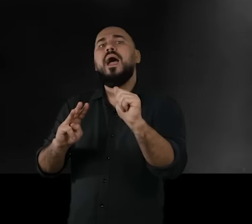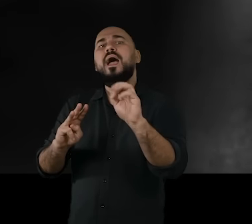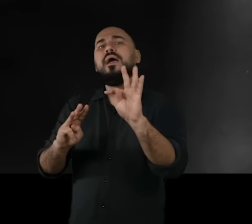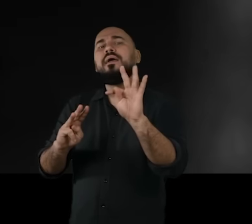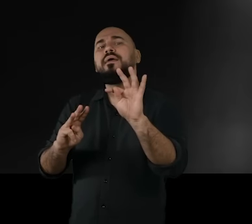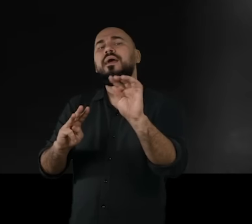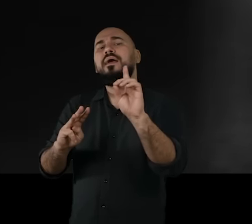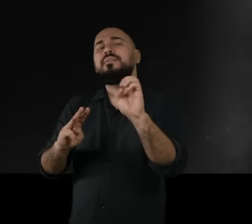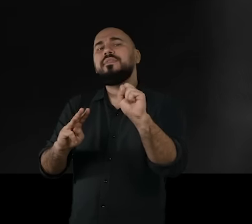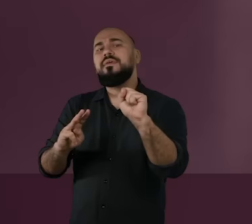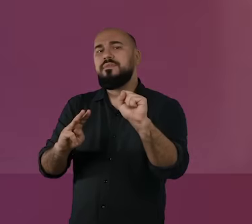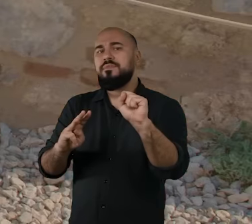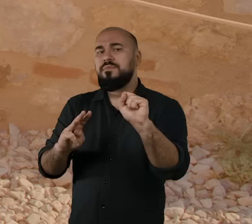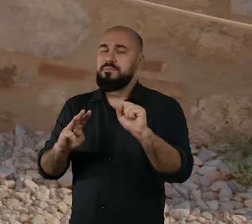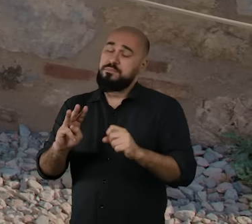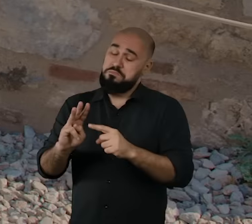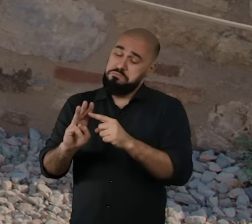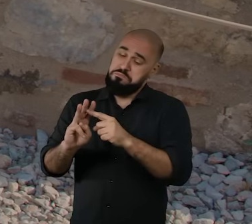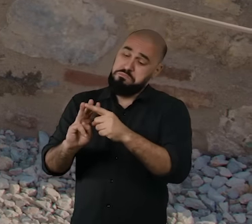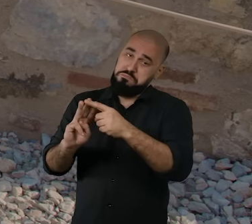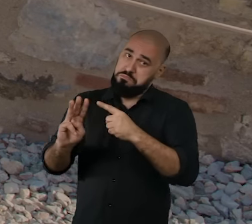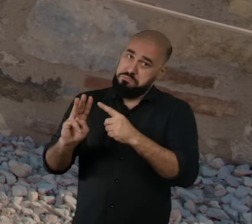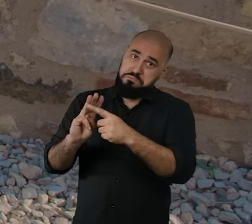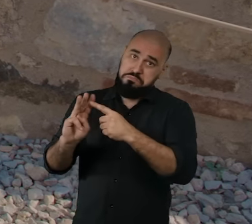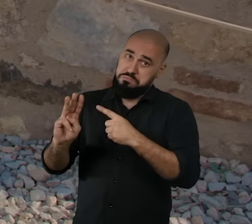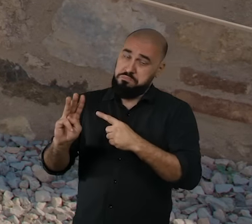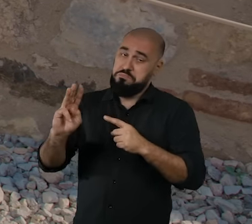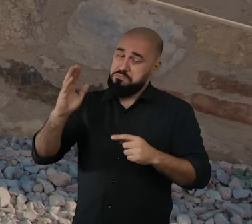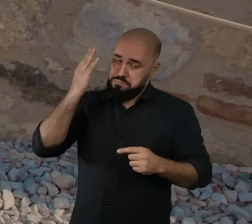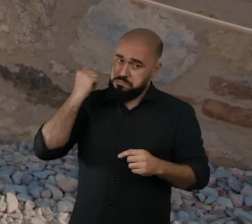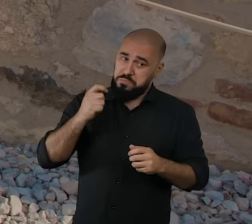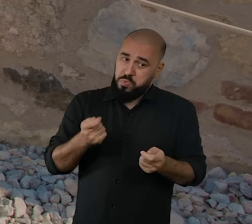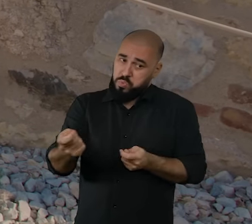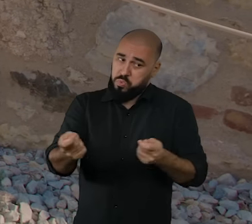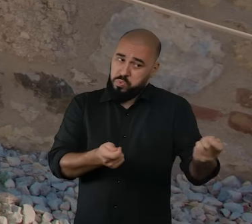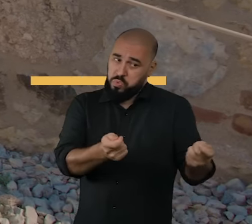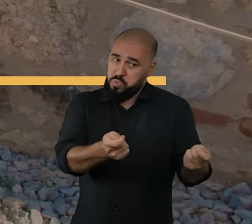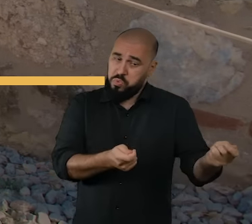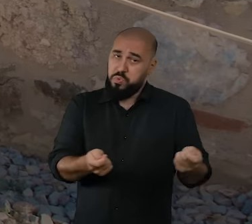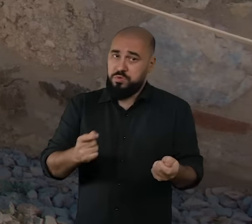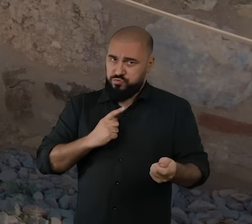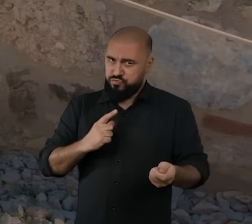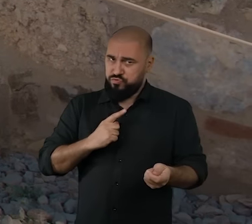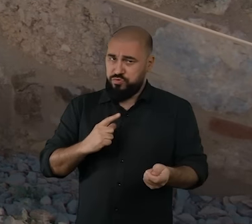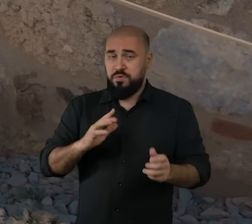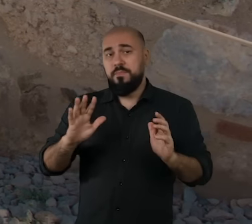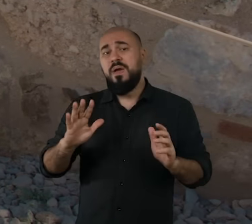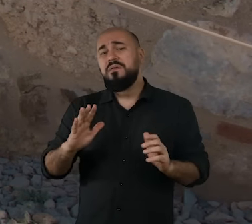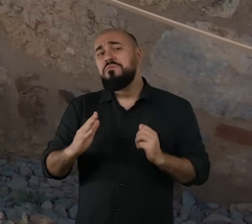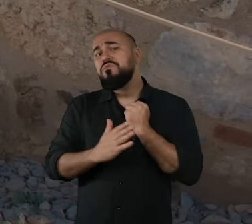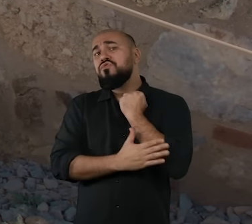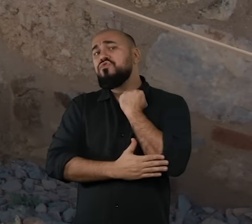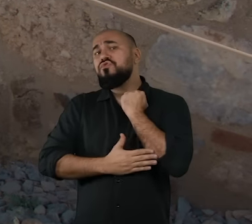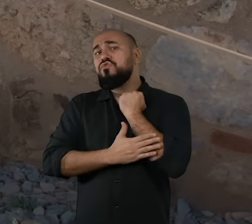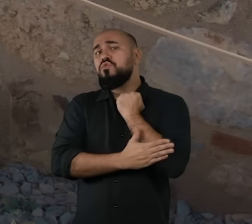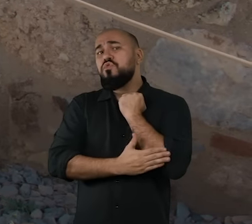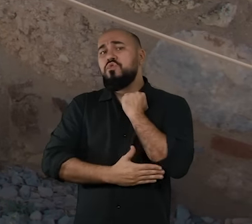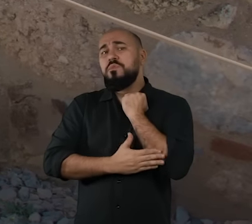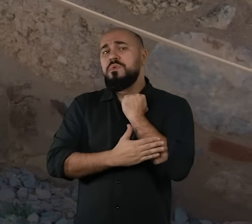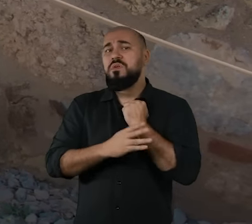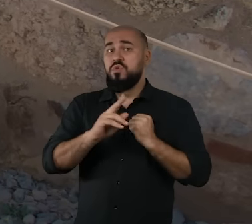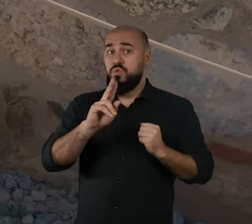dominavam toda a região. Mas o velho ciúme que havia dominado o coração